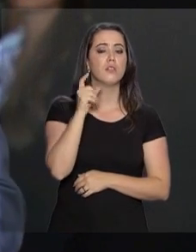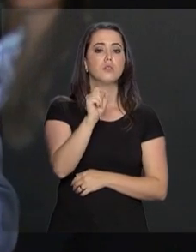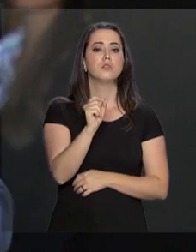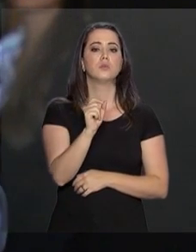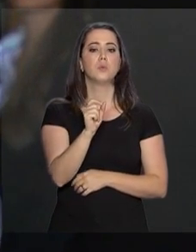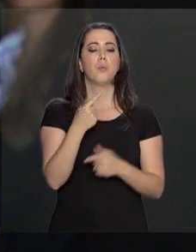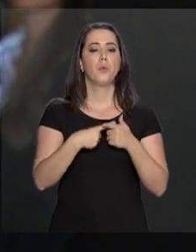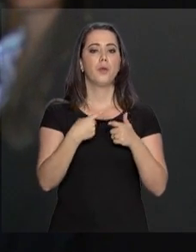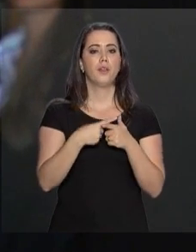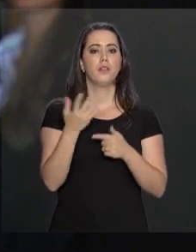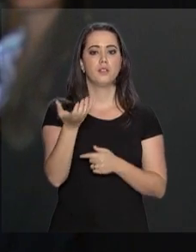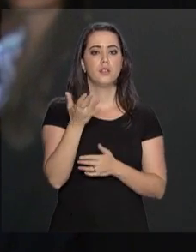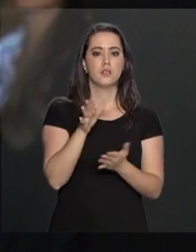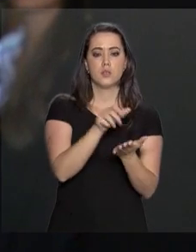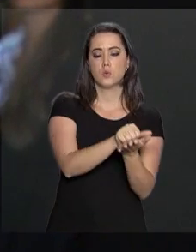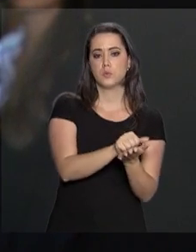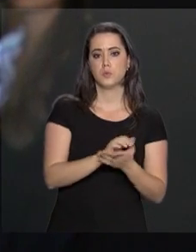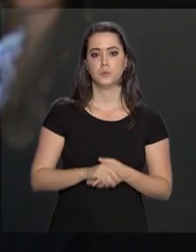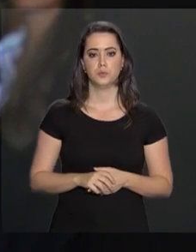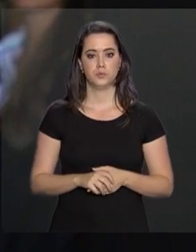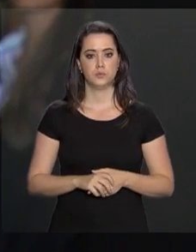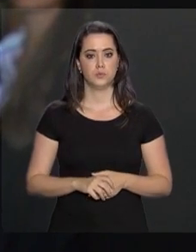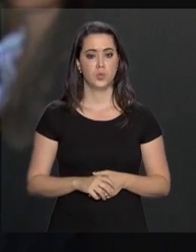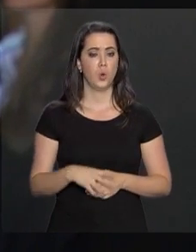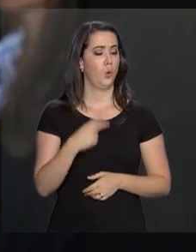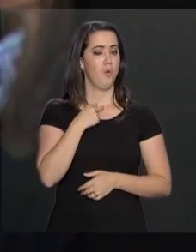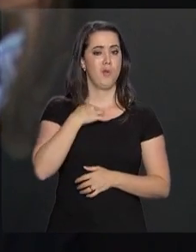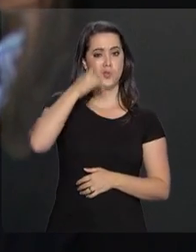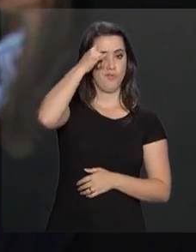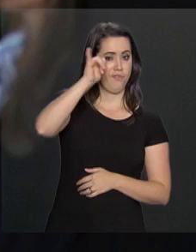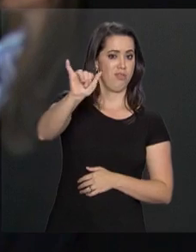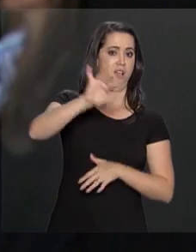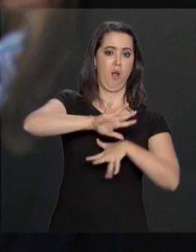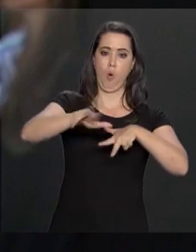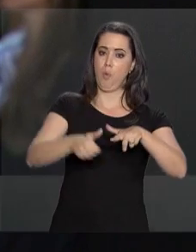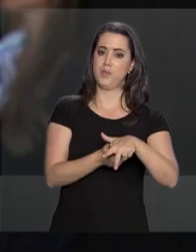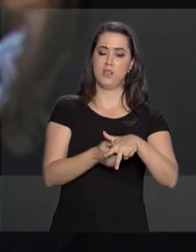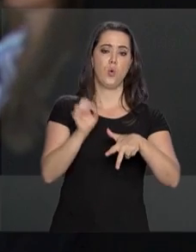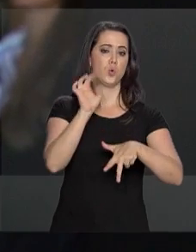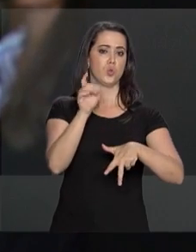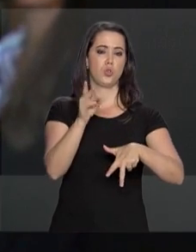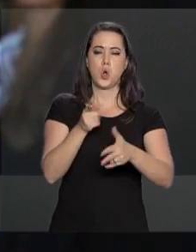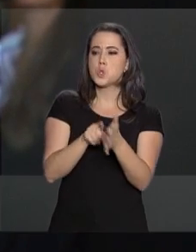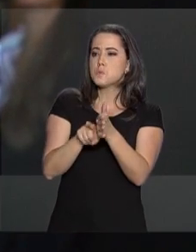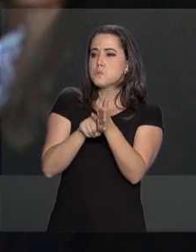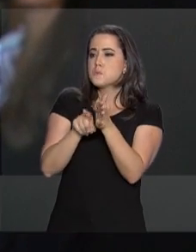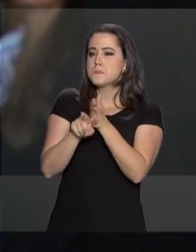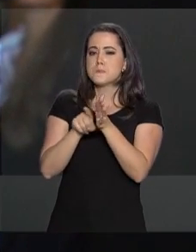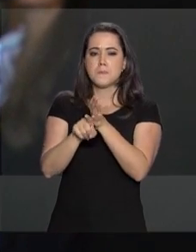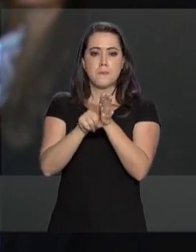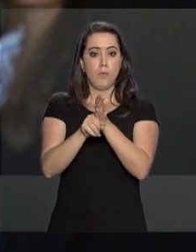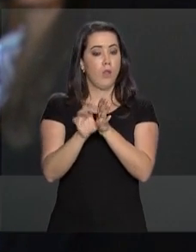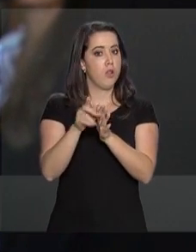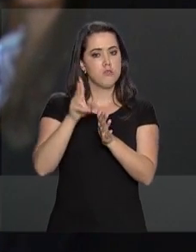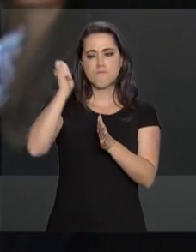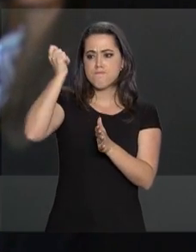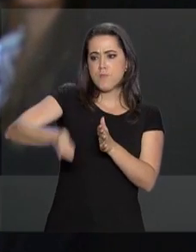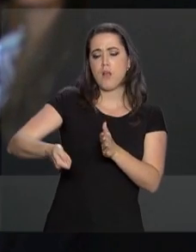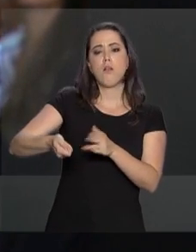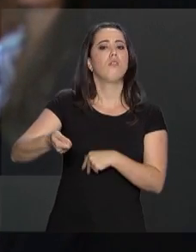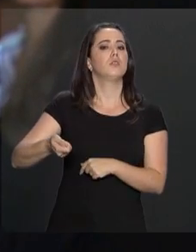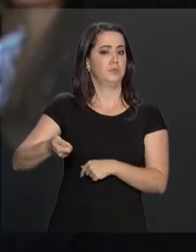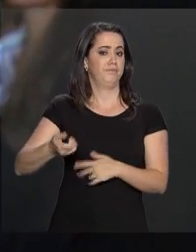porque assumiu o comando da pasta. Não se combate a corrupção somente com investigações e condenações